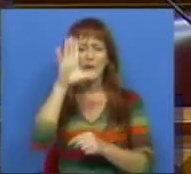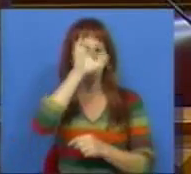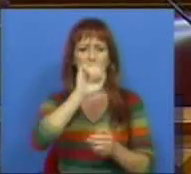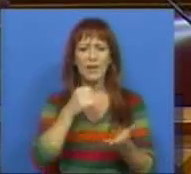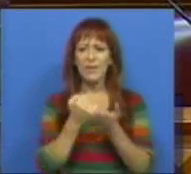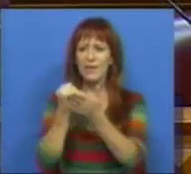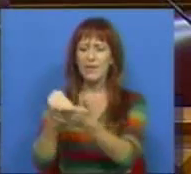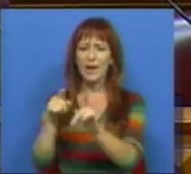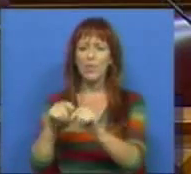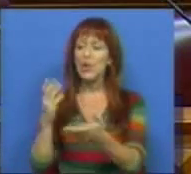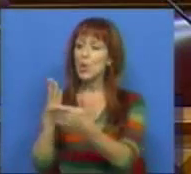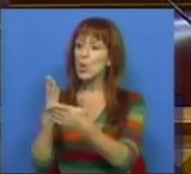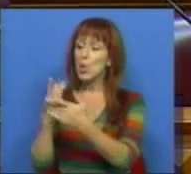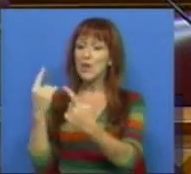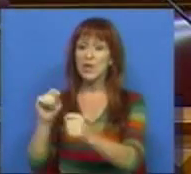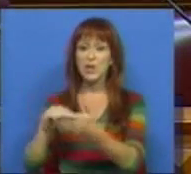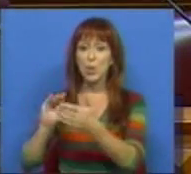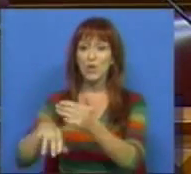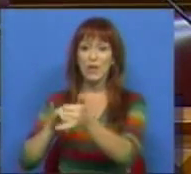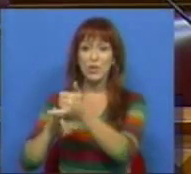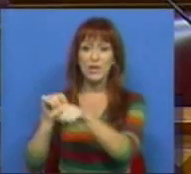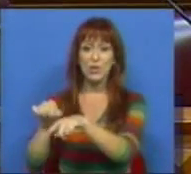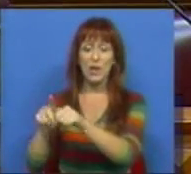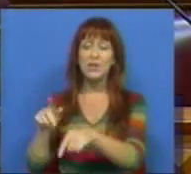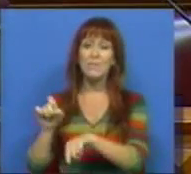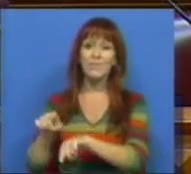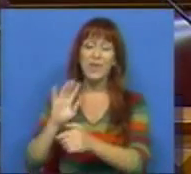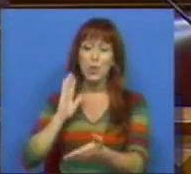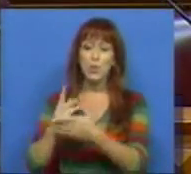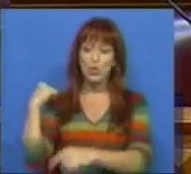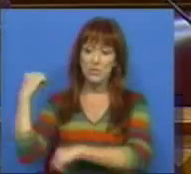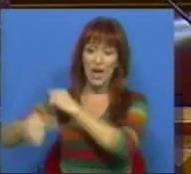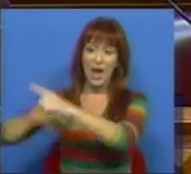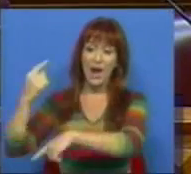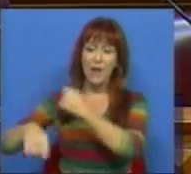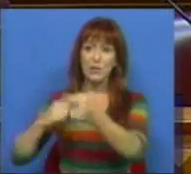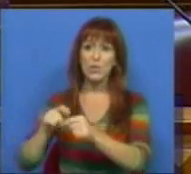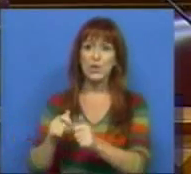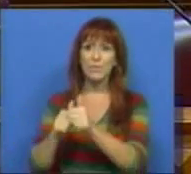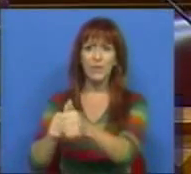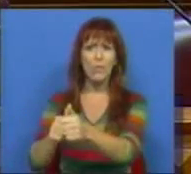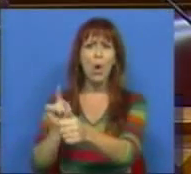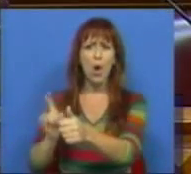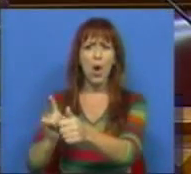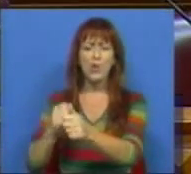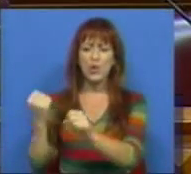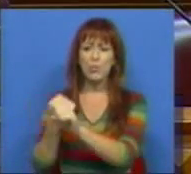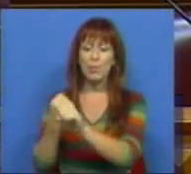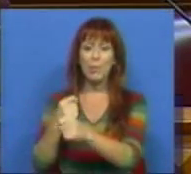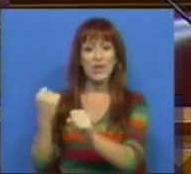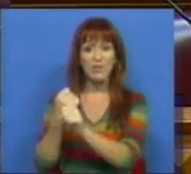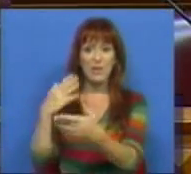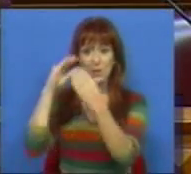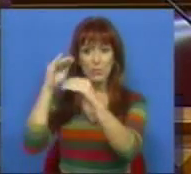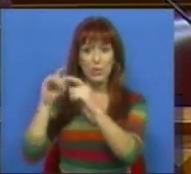Estado a favor dos colégios que têm contratos de associação e que, portanto, nos últimos anos têm cumprido aquilo que é um papel de